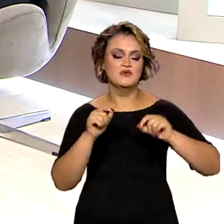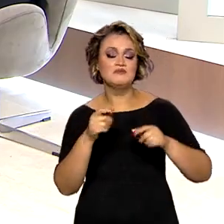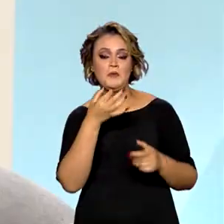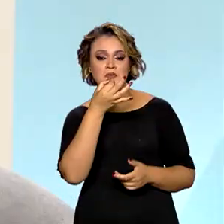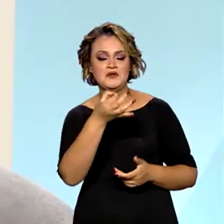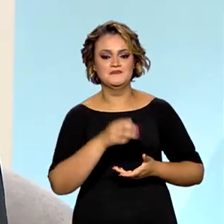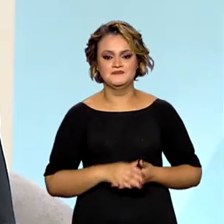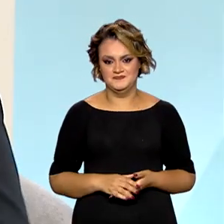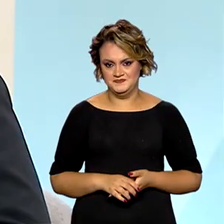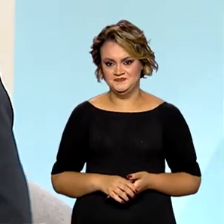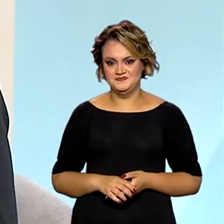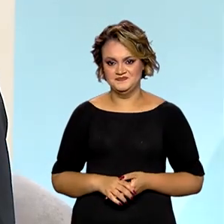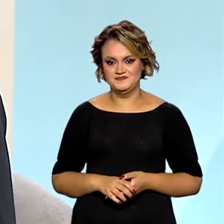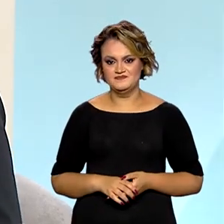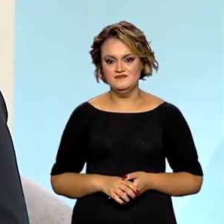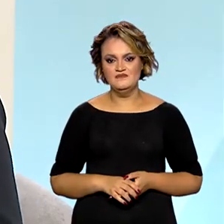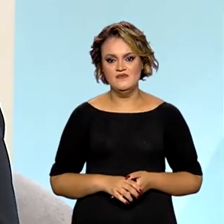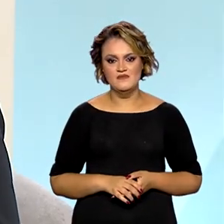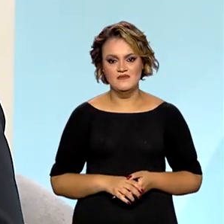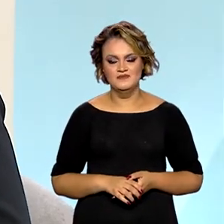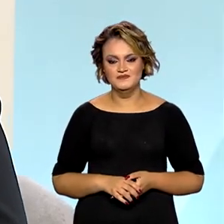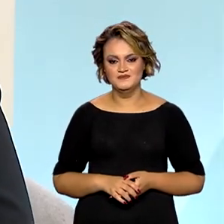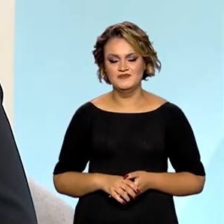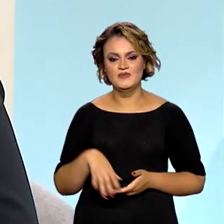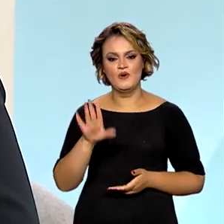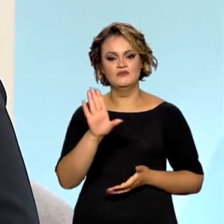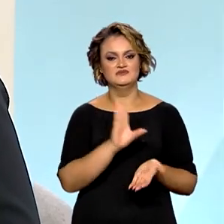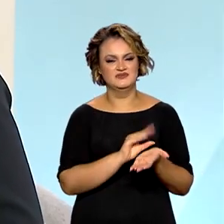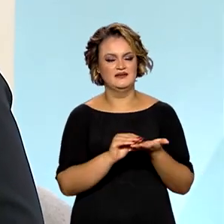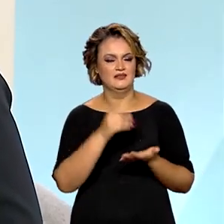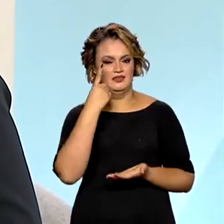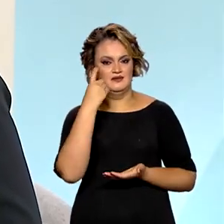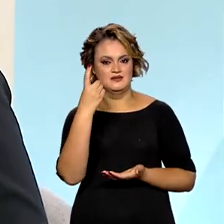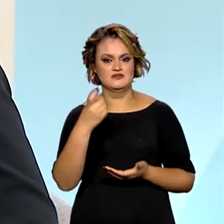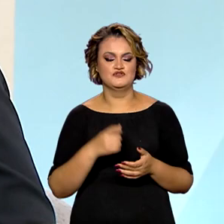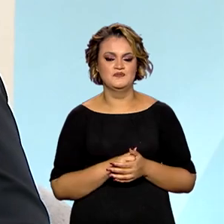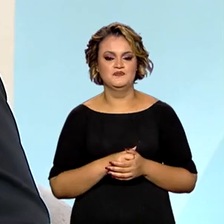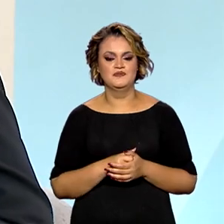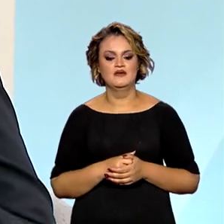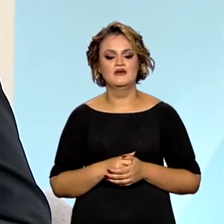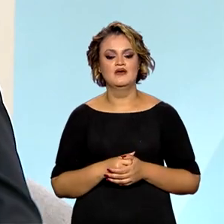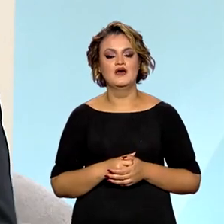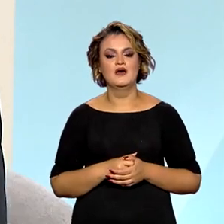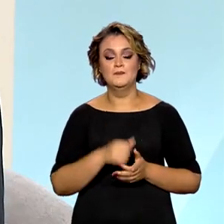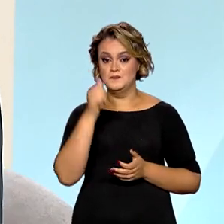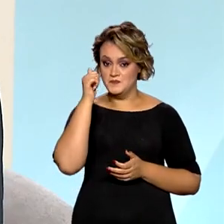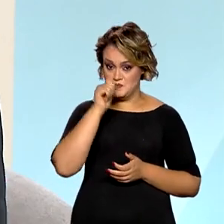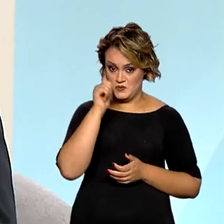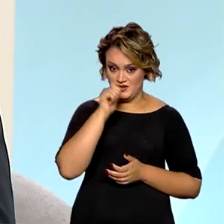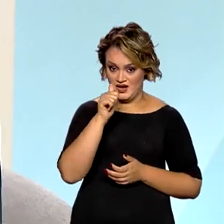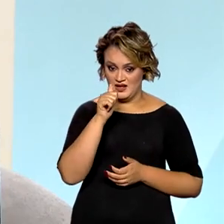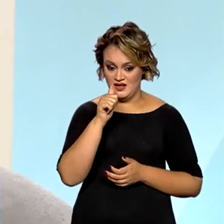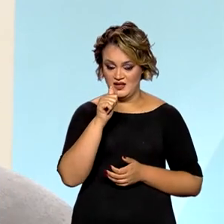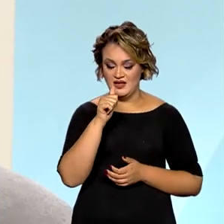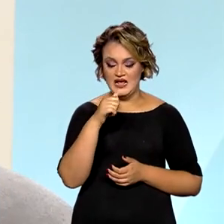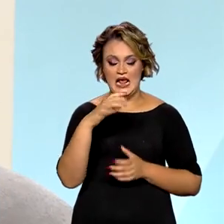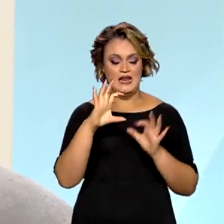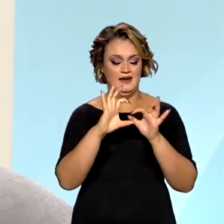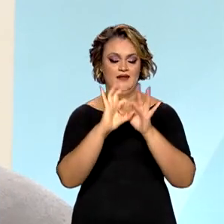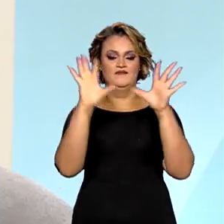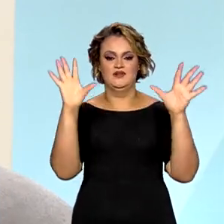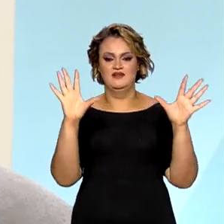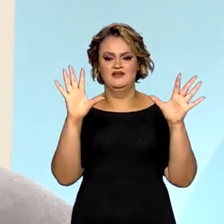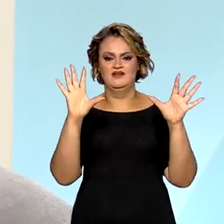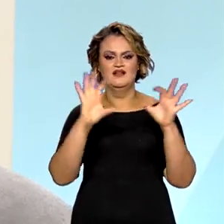senhora? Olha, eu vou te trazer um dado, Paulo, que é muito interessante. As mulheres, elas estão cada vez mais livres para